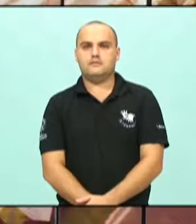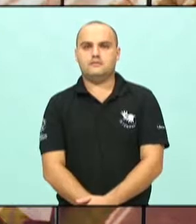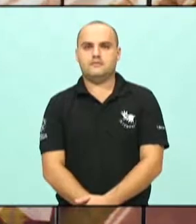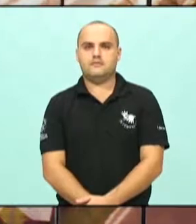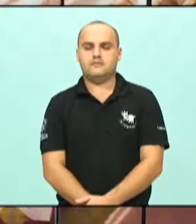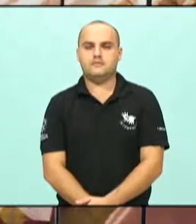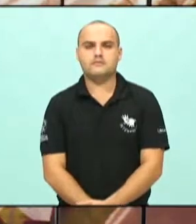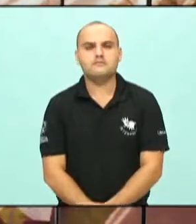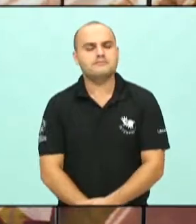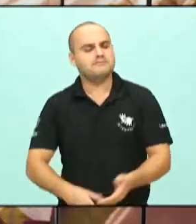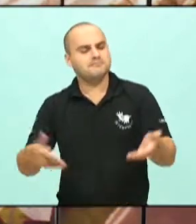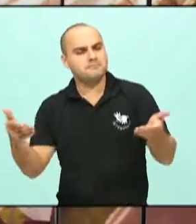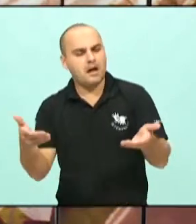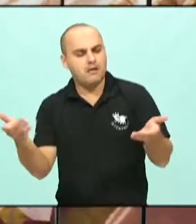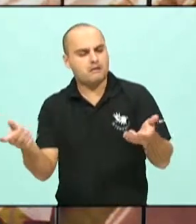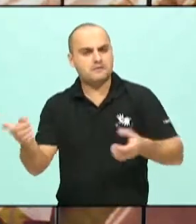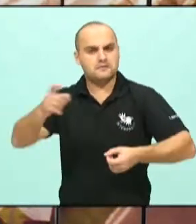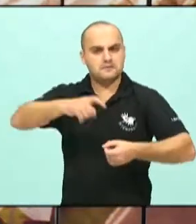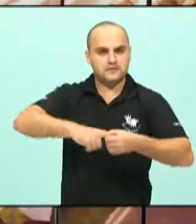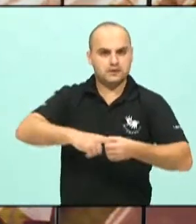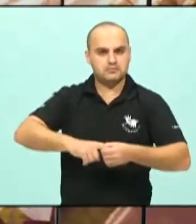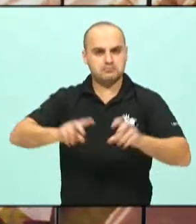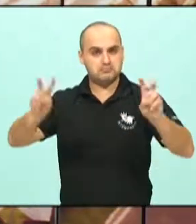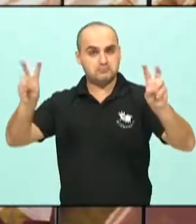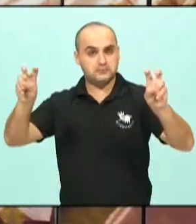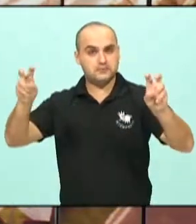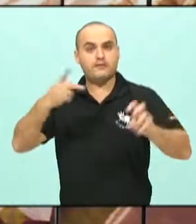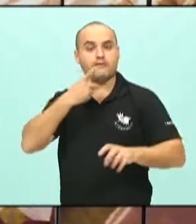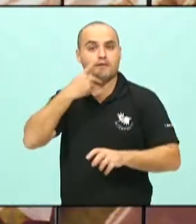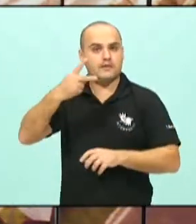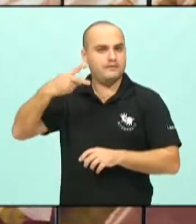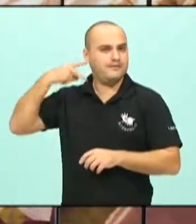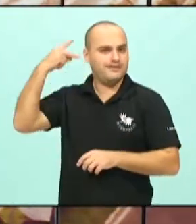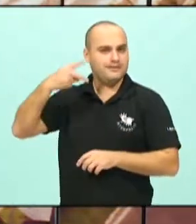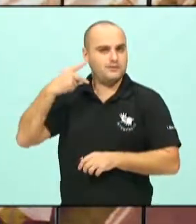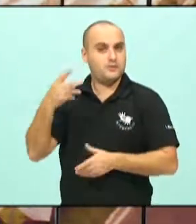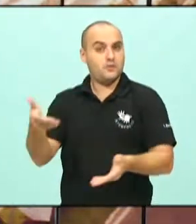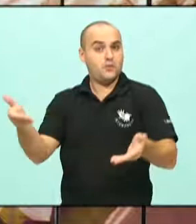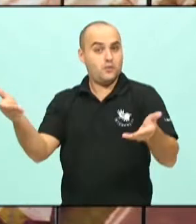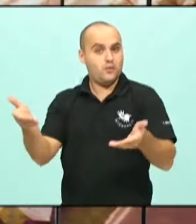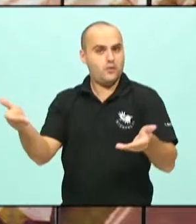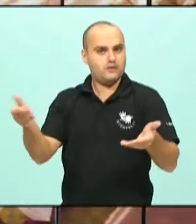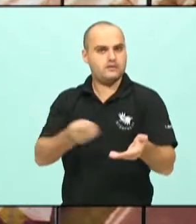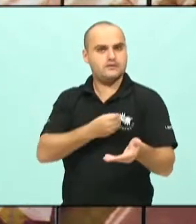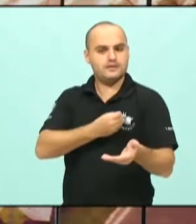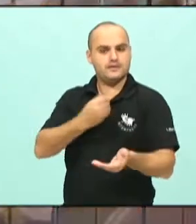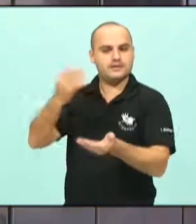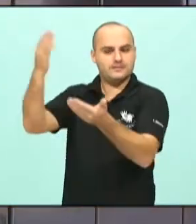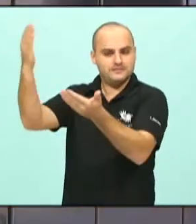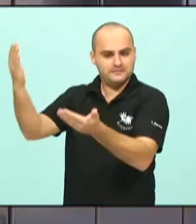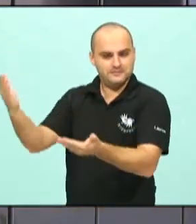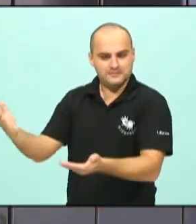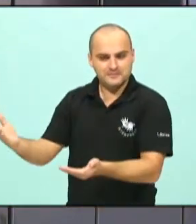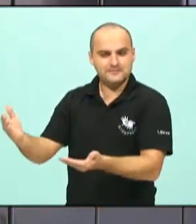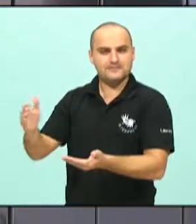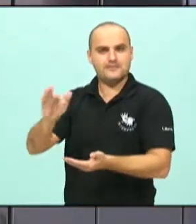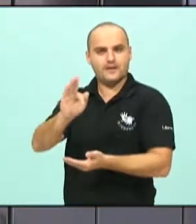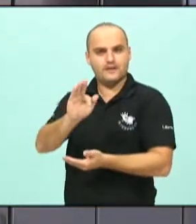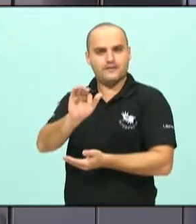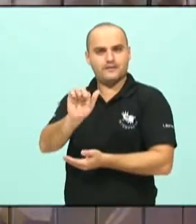Amigos da TV Câmara, estamos de volta com o programa Fala Vereador, conosco na edição de hoje, o vereador Fabrício Marinho, do